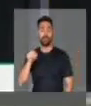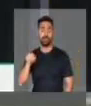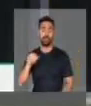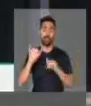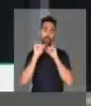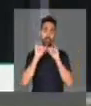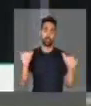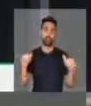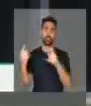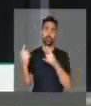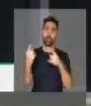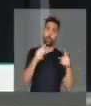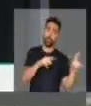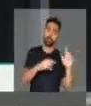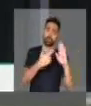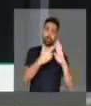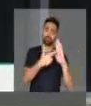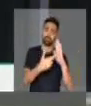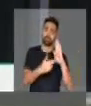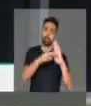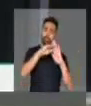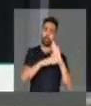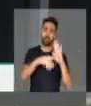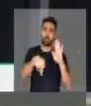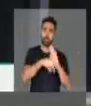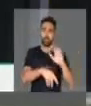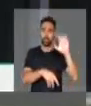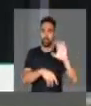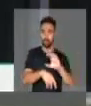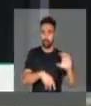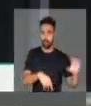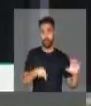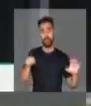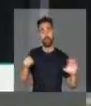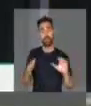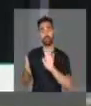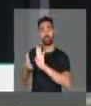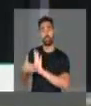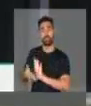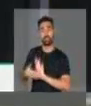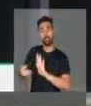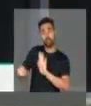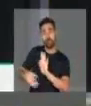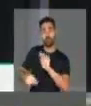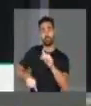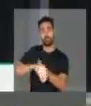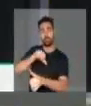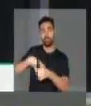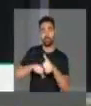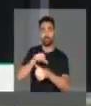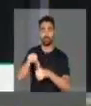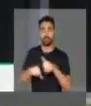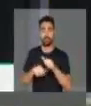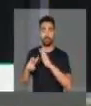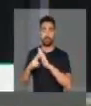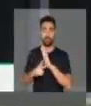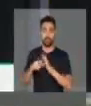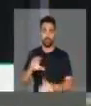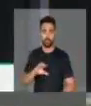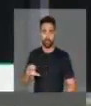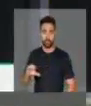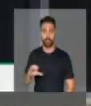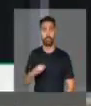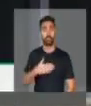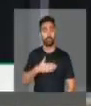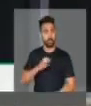da doutrina religiosa da época, propondo importante reforma na igreja romana. No meu